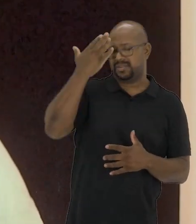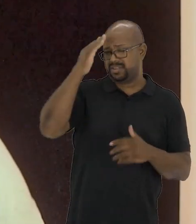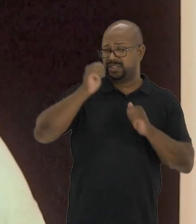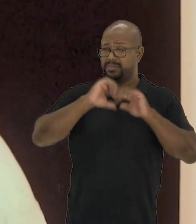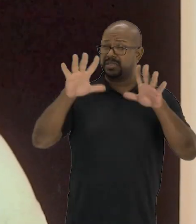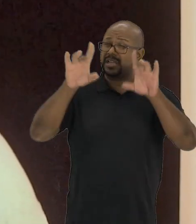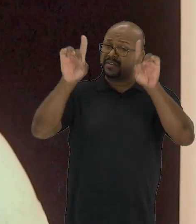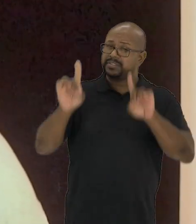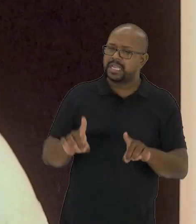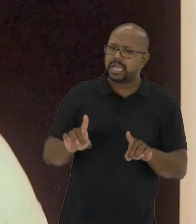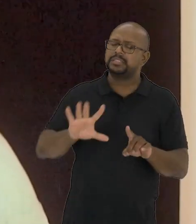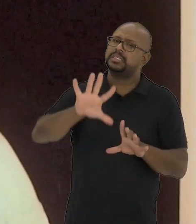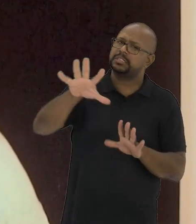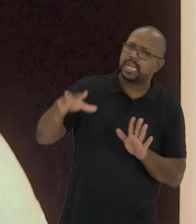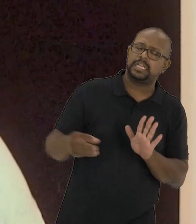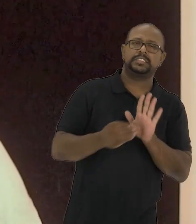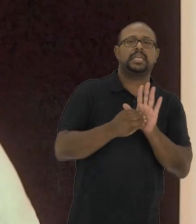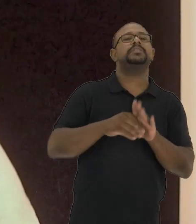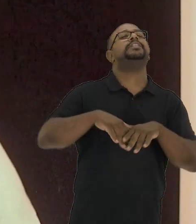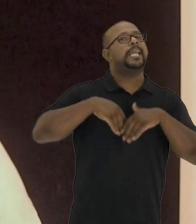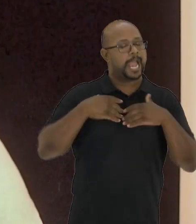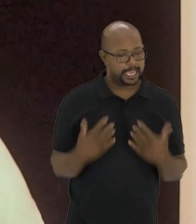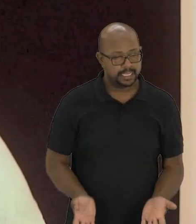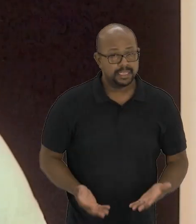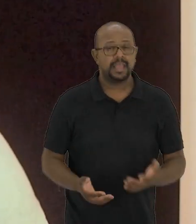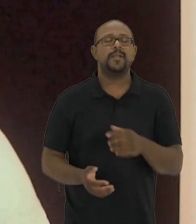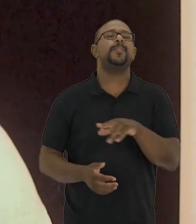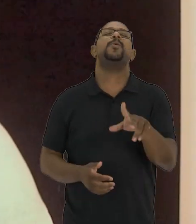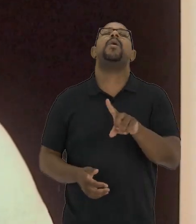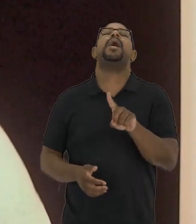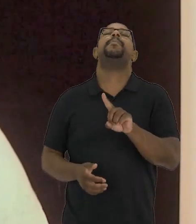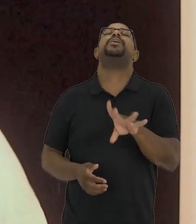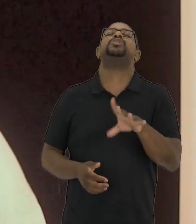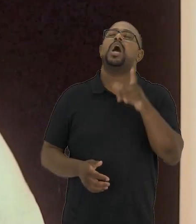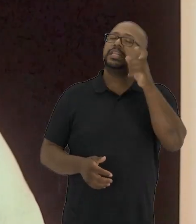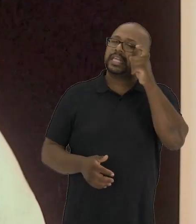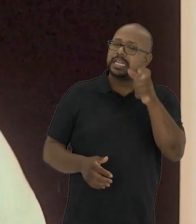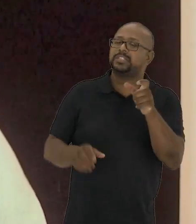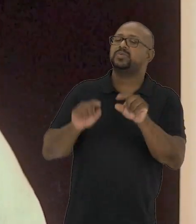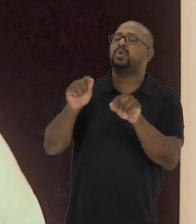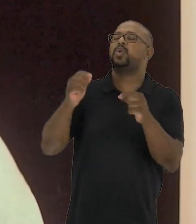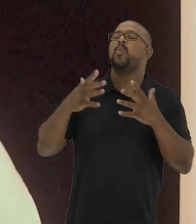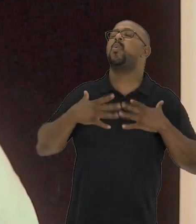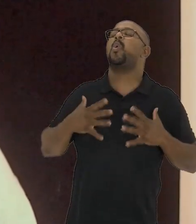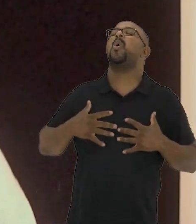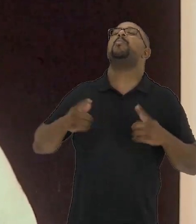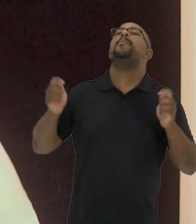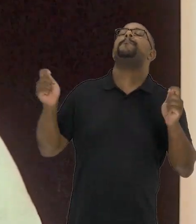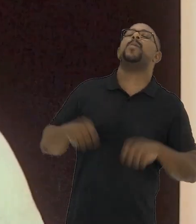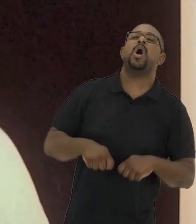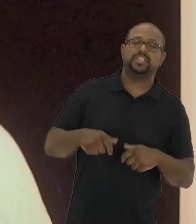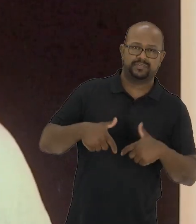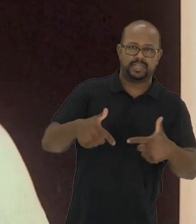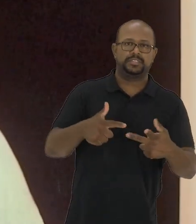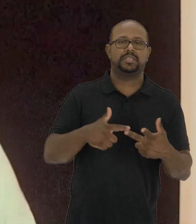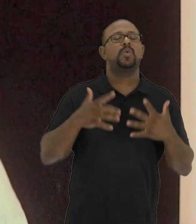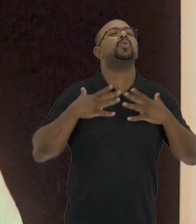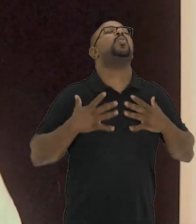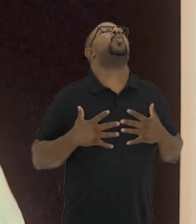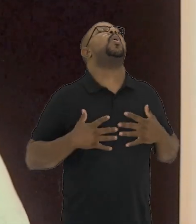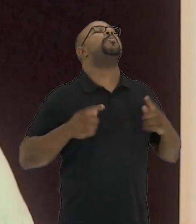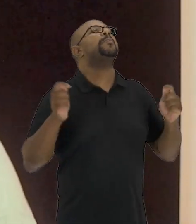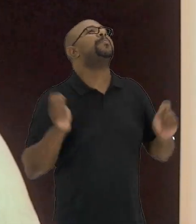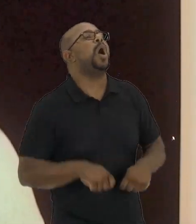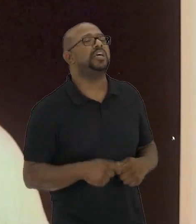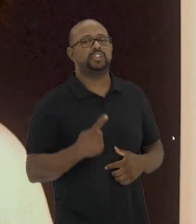impossibilidade que o entendimento da deficiência se alicerça. E aí não é mais o interesse do que o corpo pode